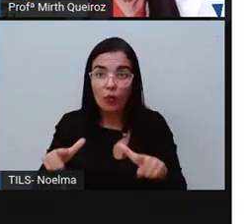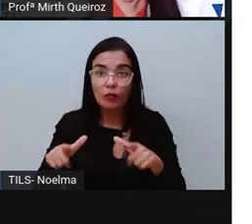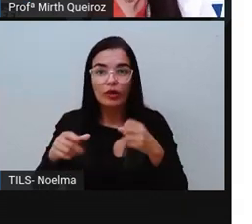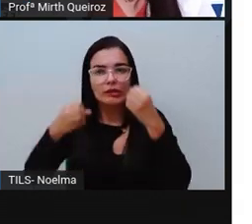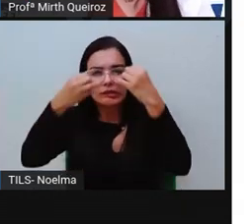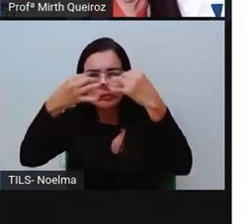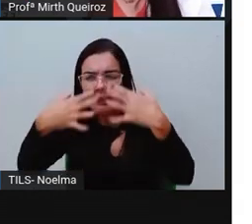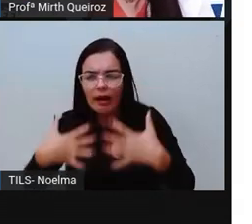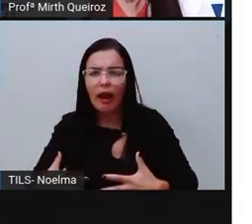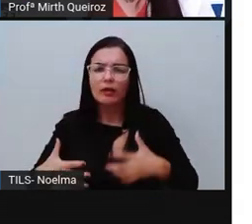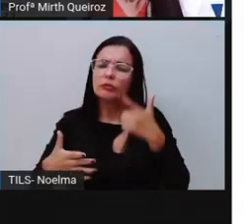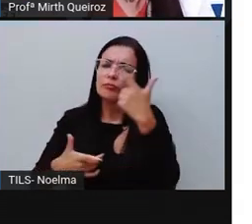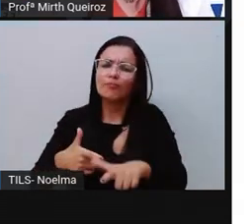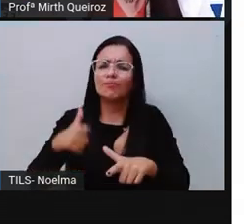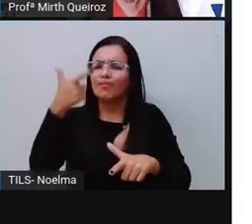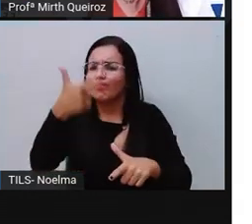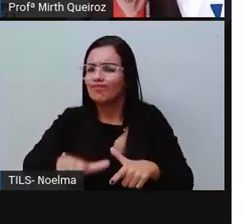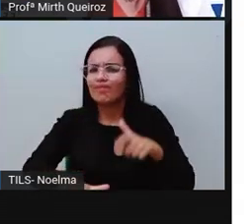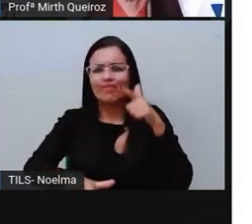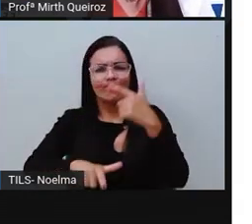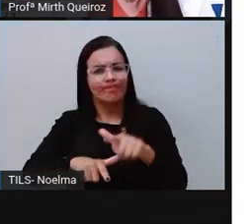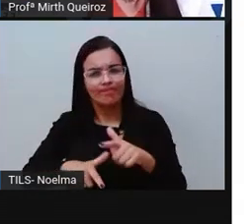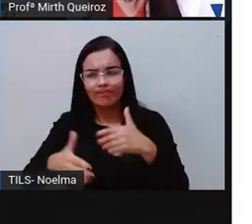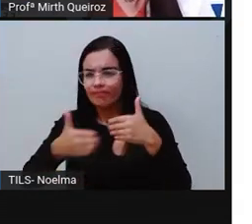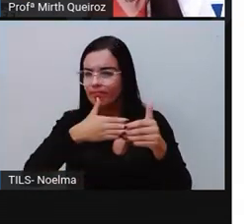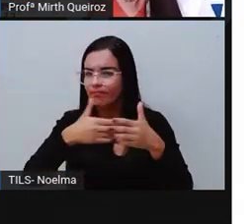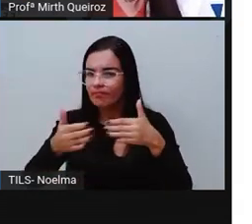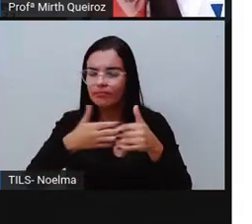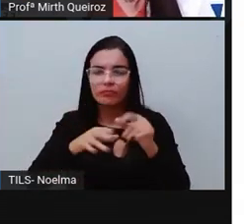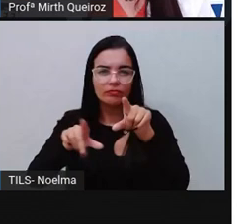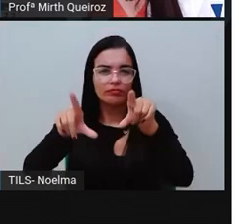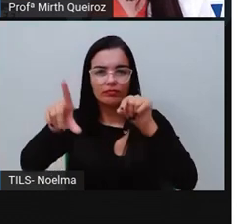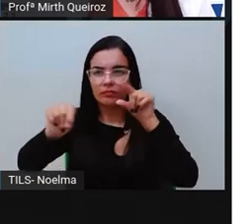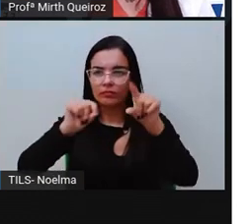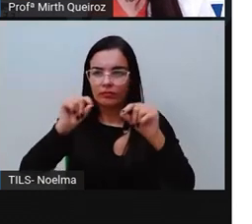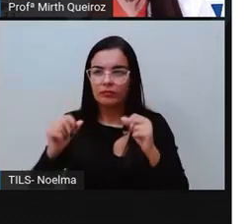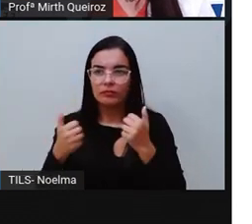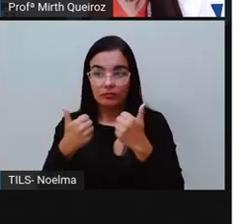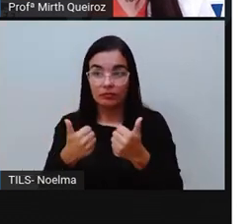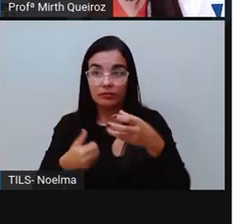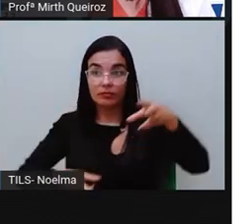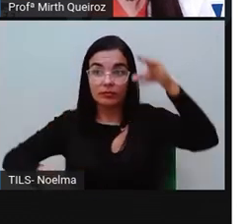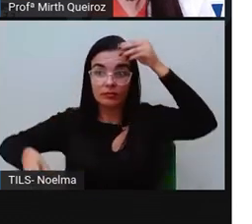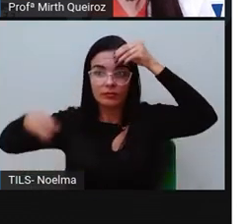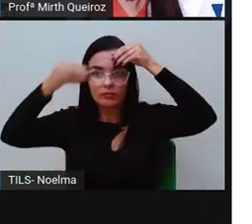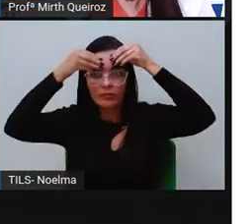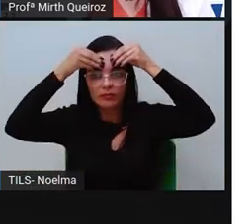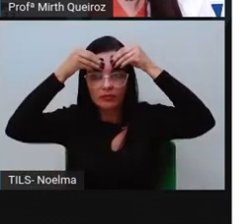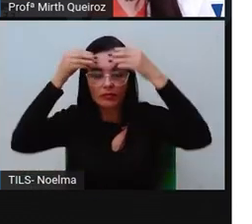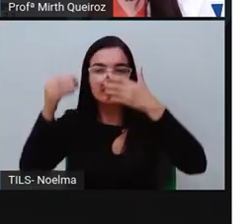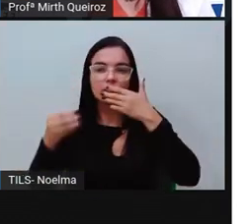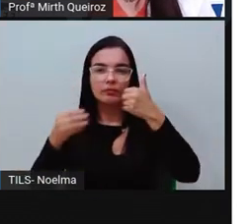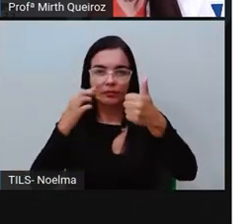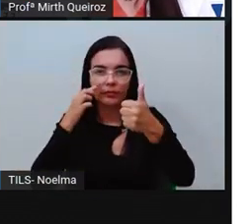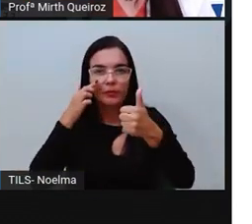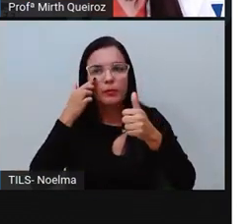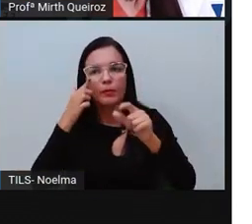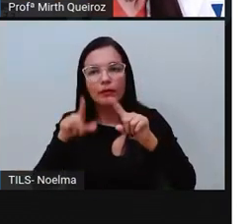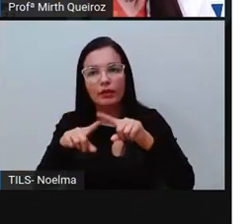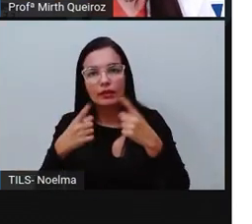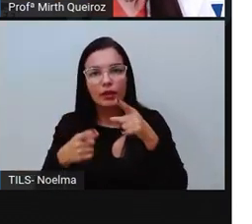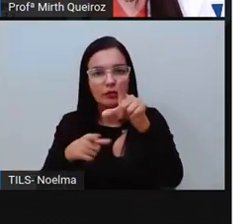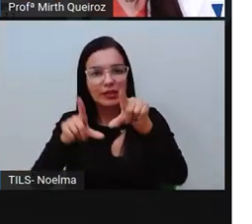quantas vezes vocês quiserem para que vocês tenham uma maior compreensão em relação aí ao conteúdo. Então,